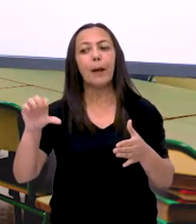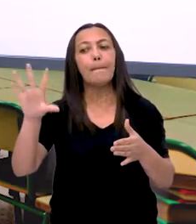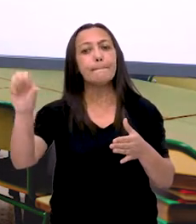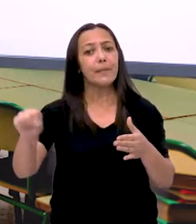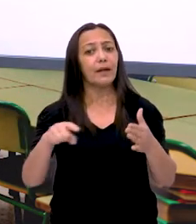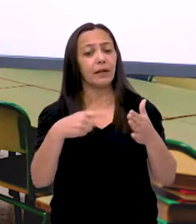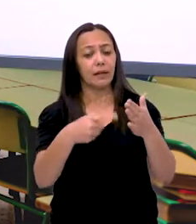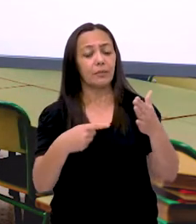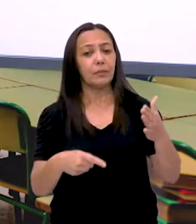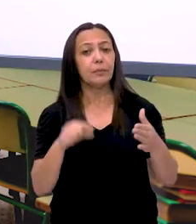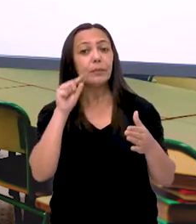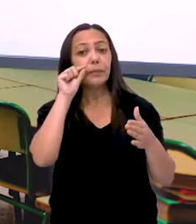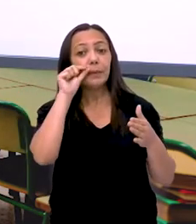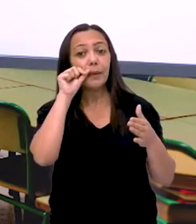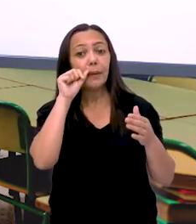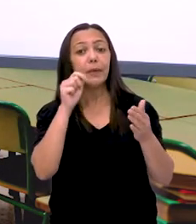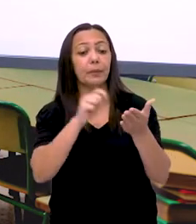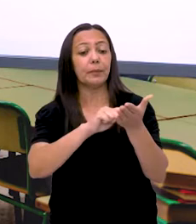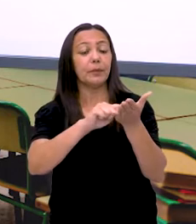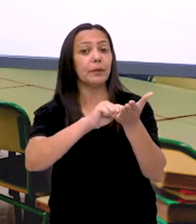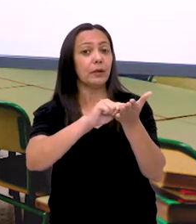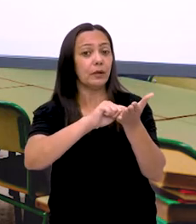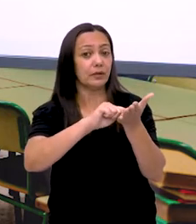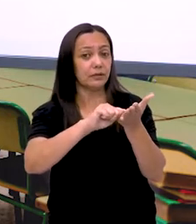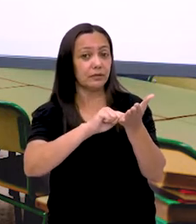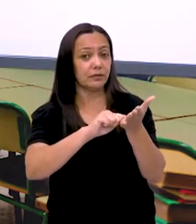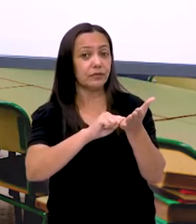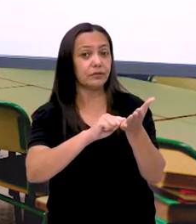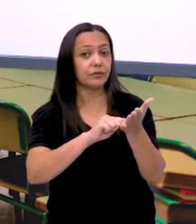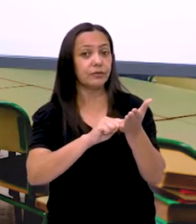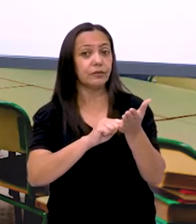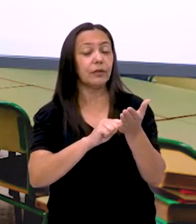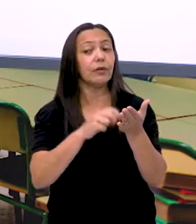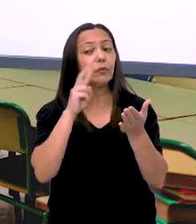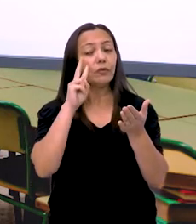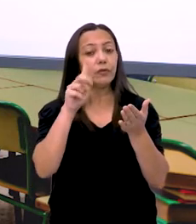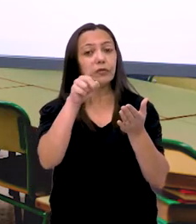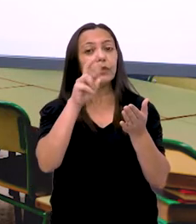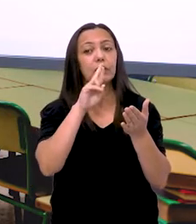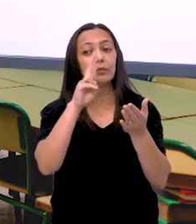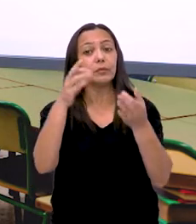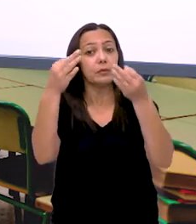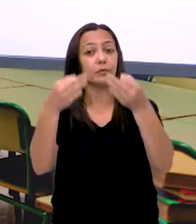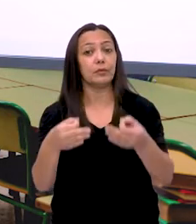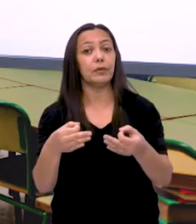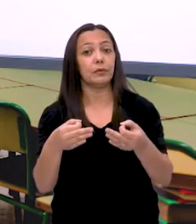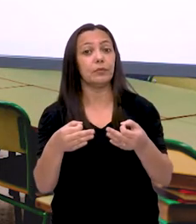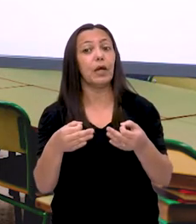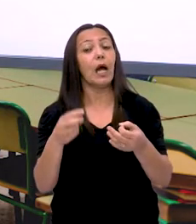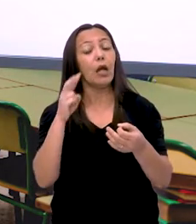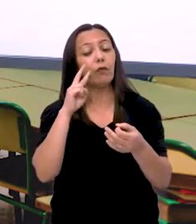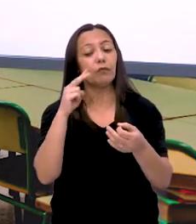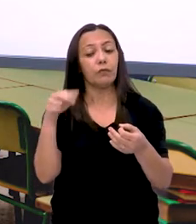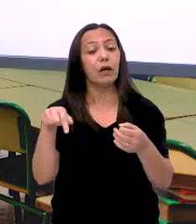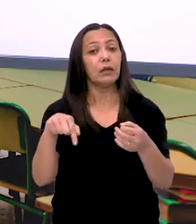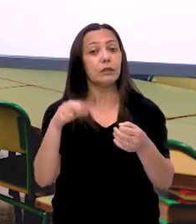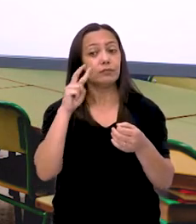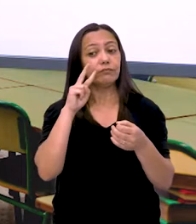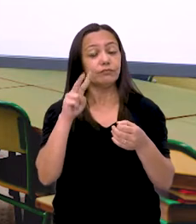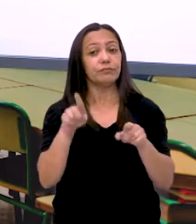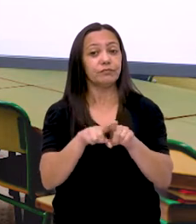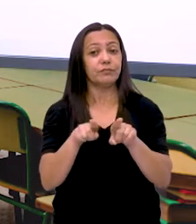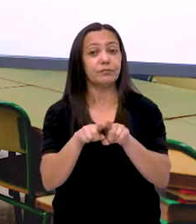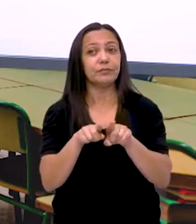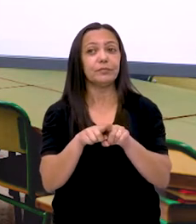Pegue o material, lápis, borracha, vamos conferir aí o que vocês acertaram daí e a Sara também confere daqui.